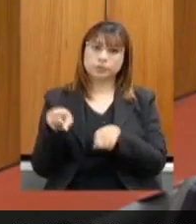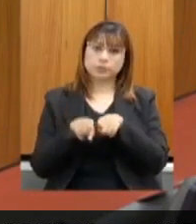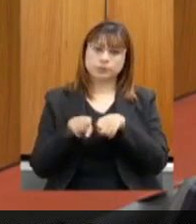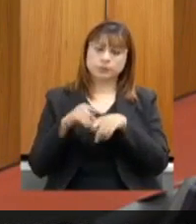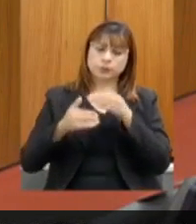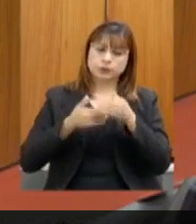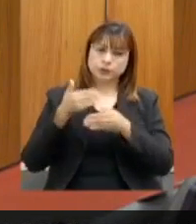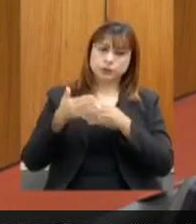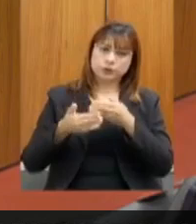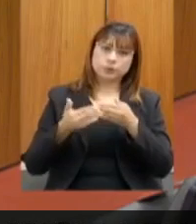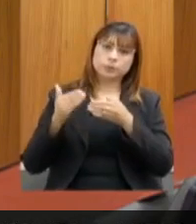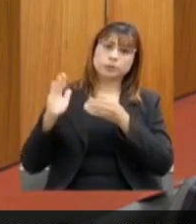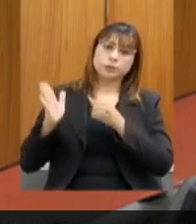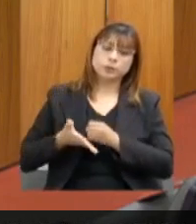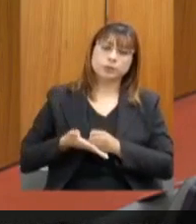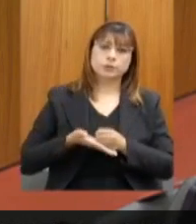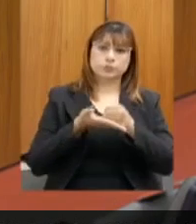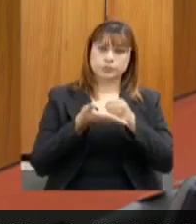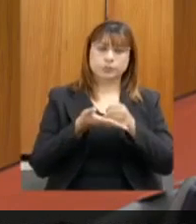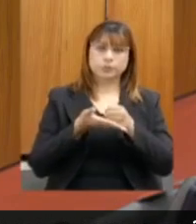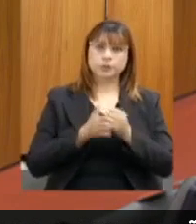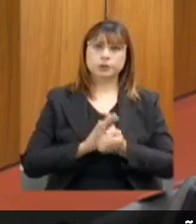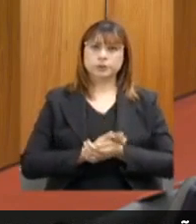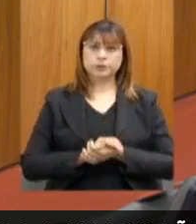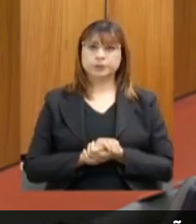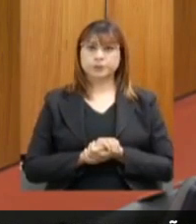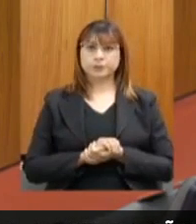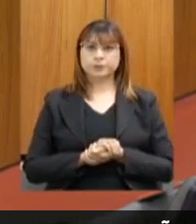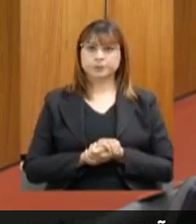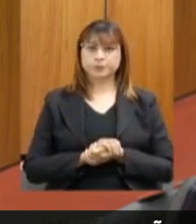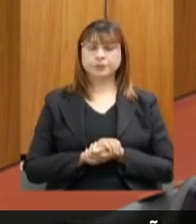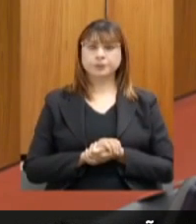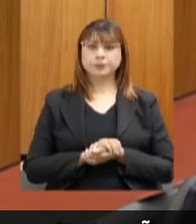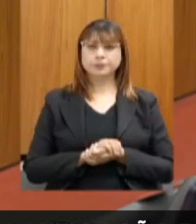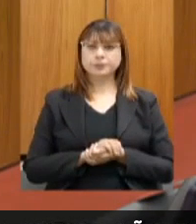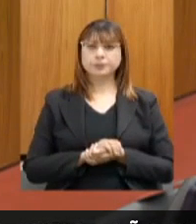também presentes.